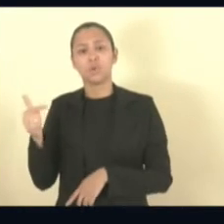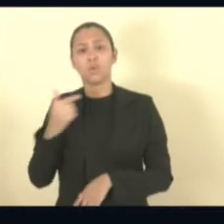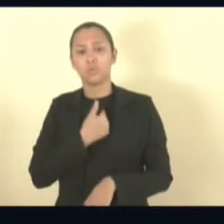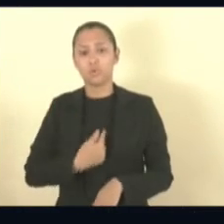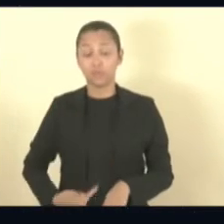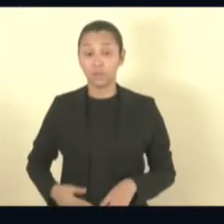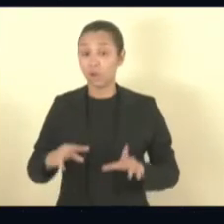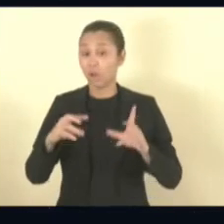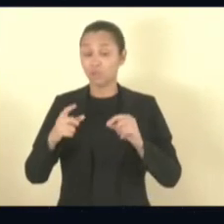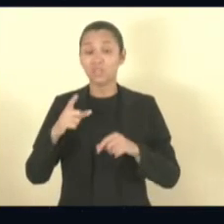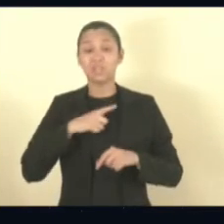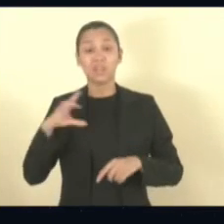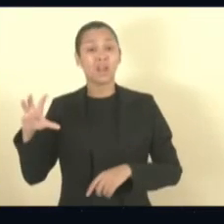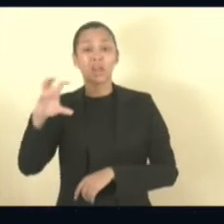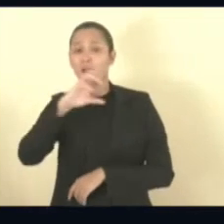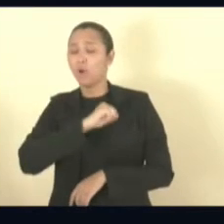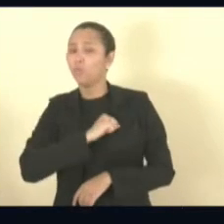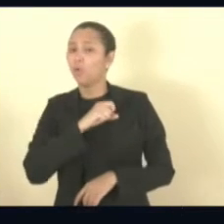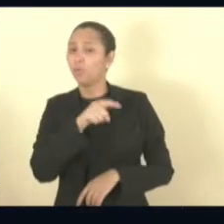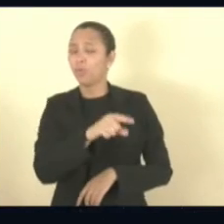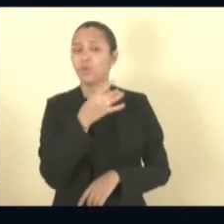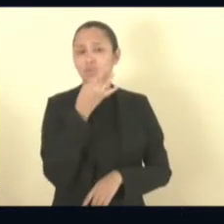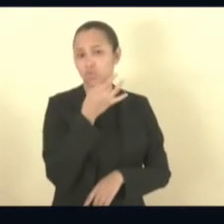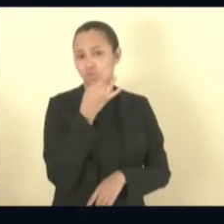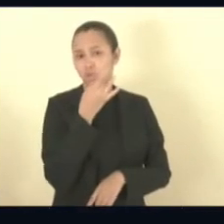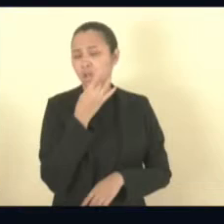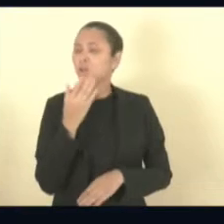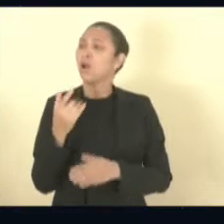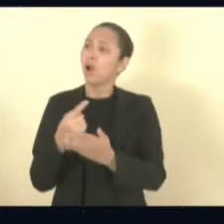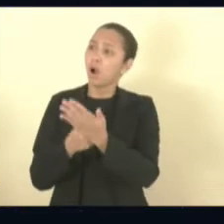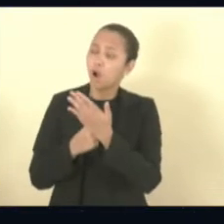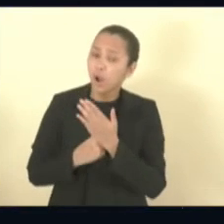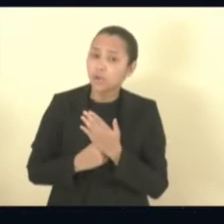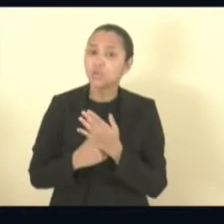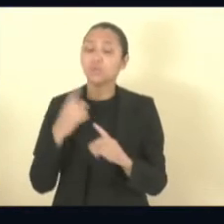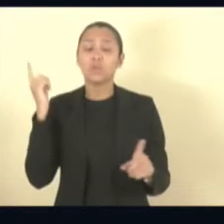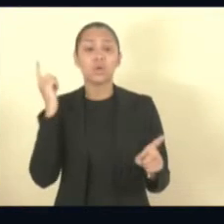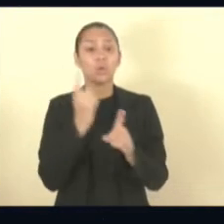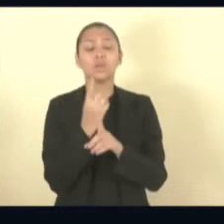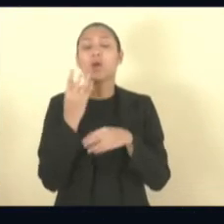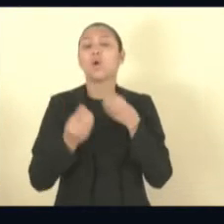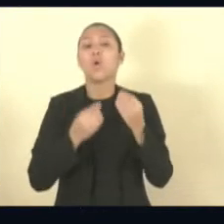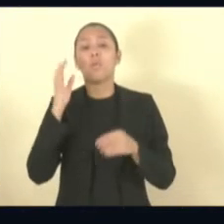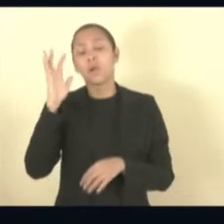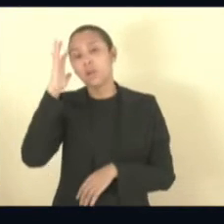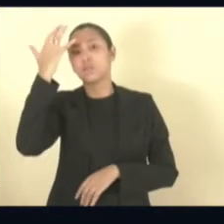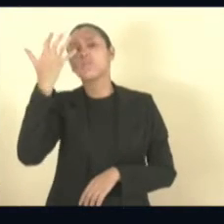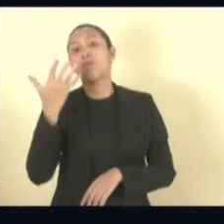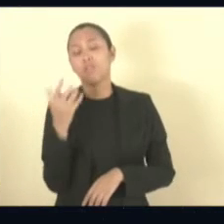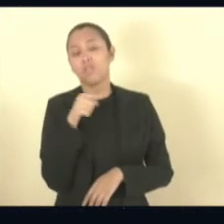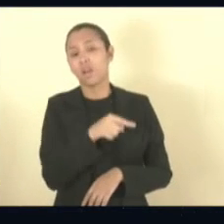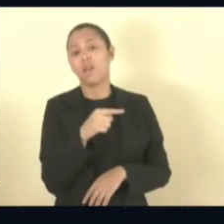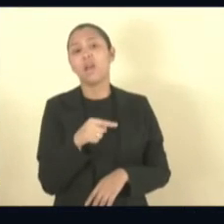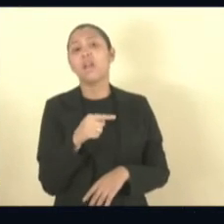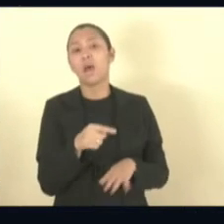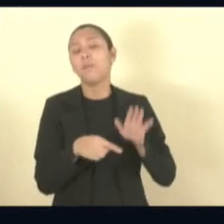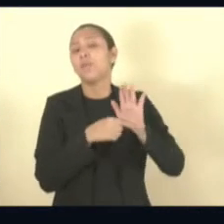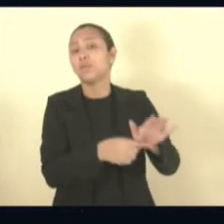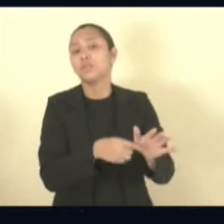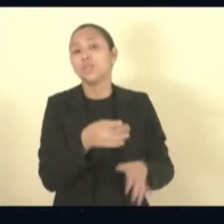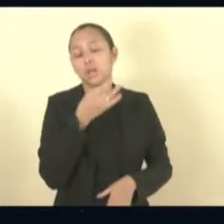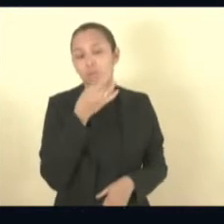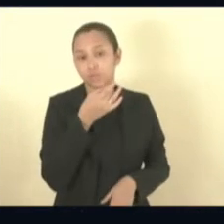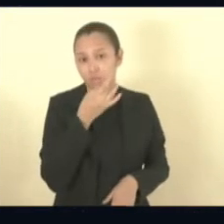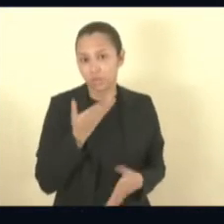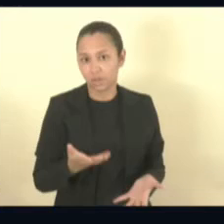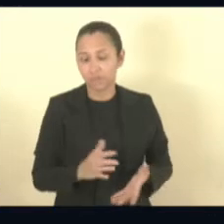a todos que têm amor para o Cachoeiro Tapemirim, que nos ajudem a encontrar solução em favor de Cachoeiro Tapemirim.